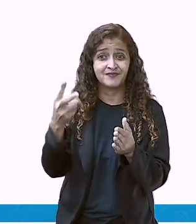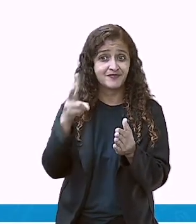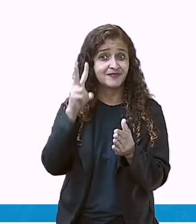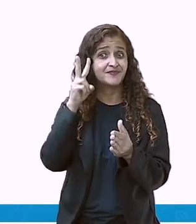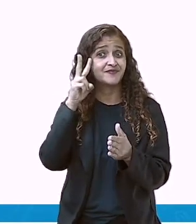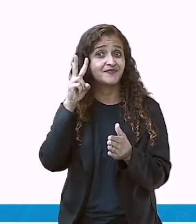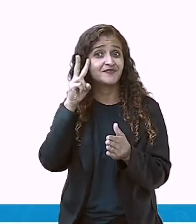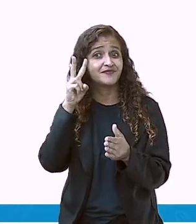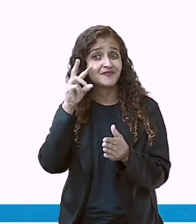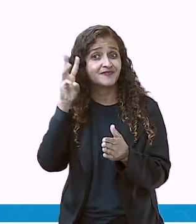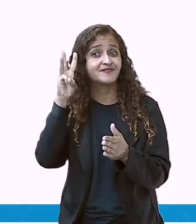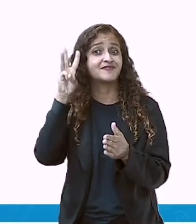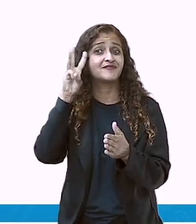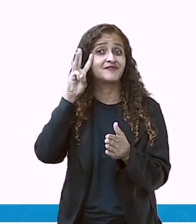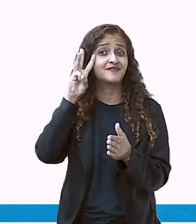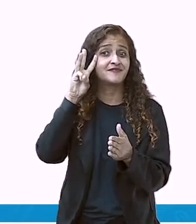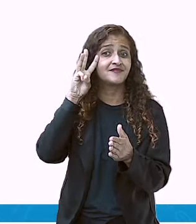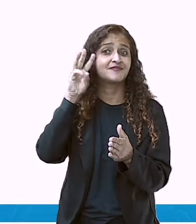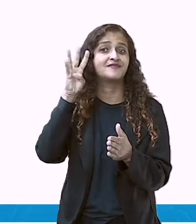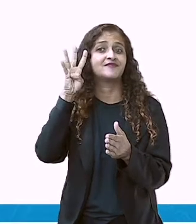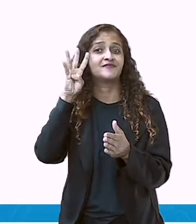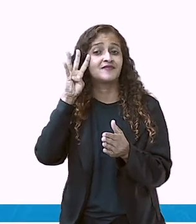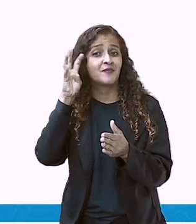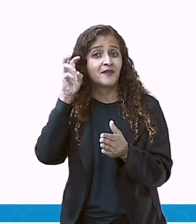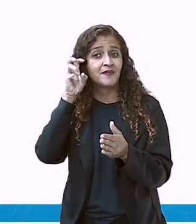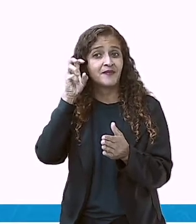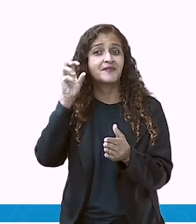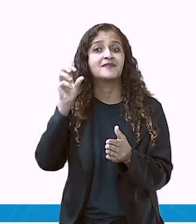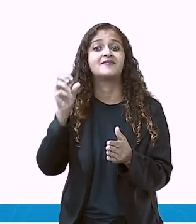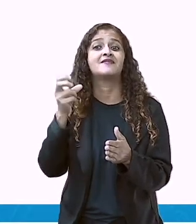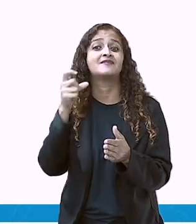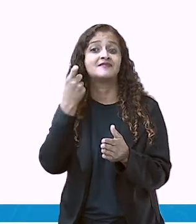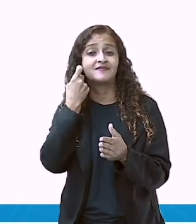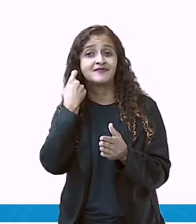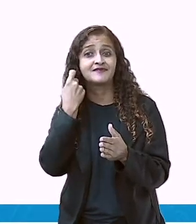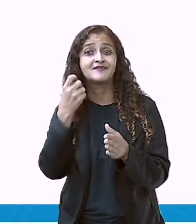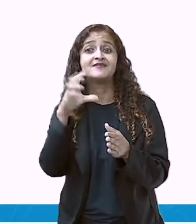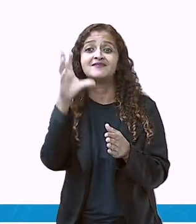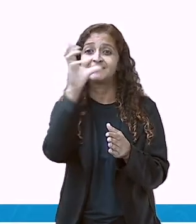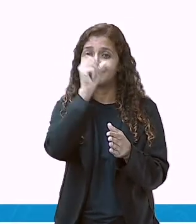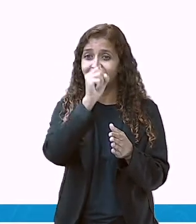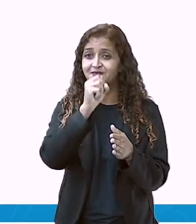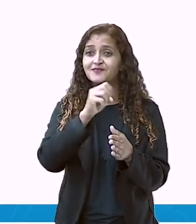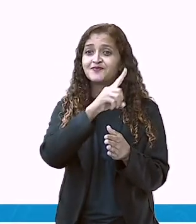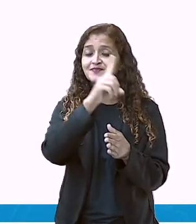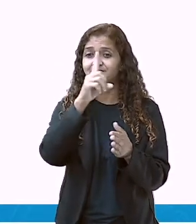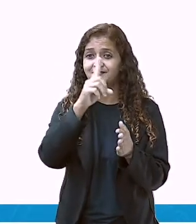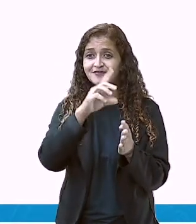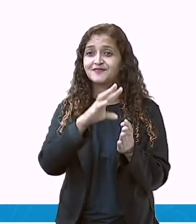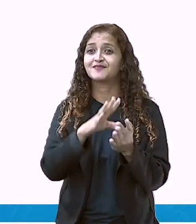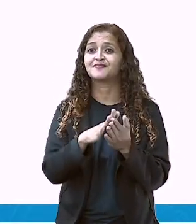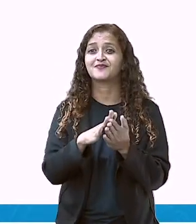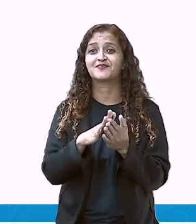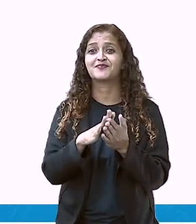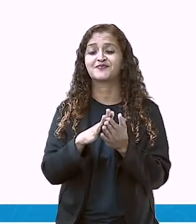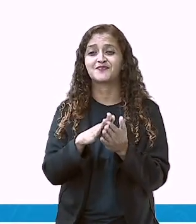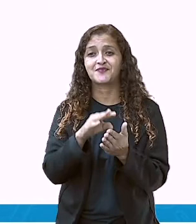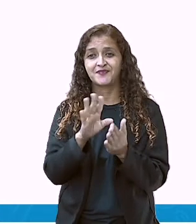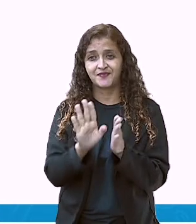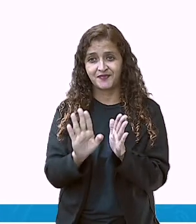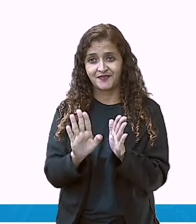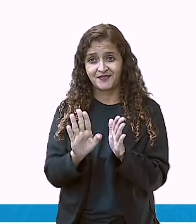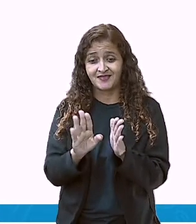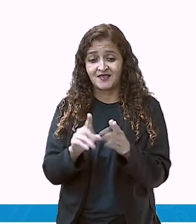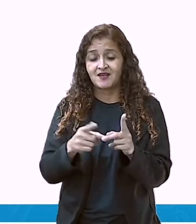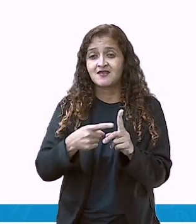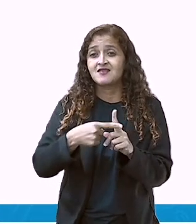segunda, depois terça, quarta, quinta, sexta, sábado. São quantos dias que